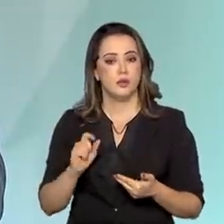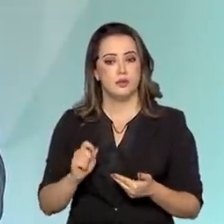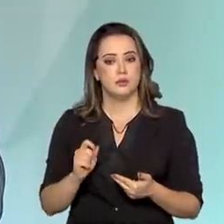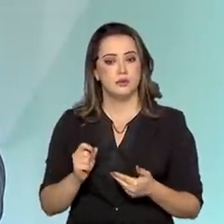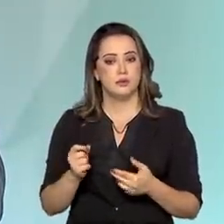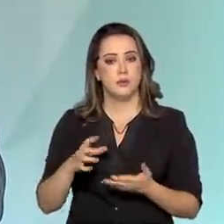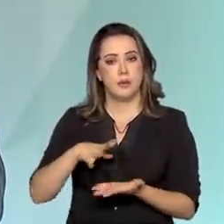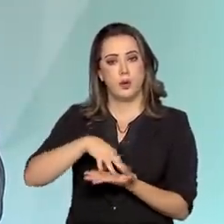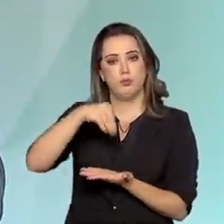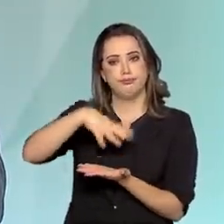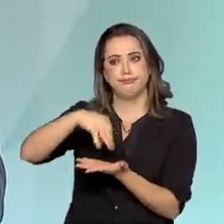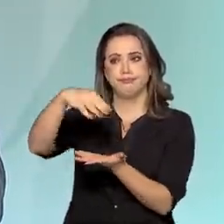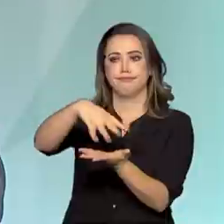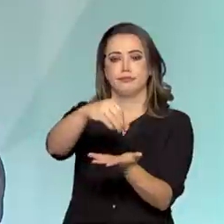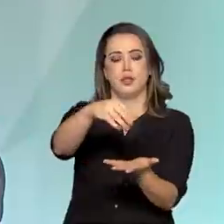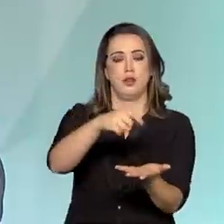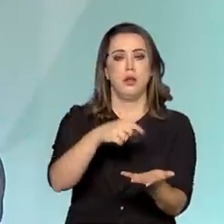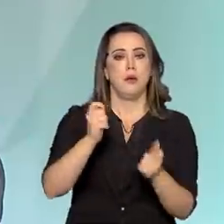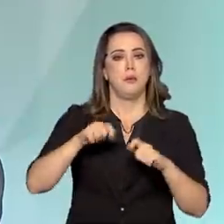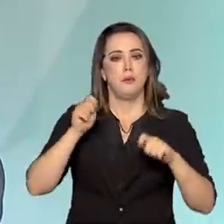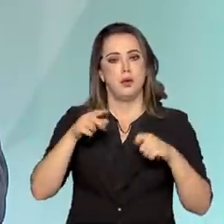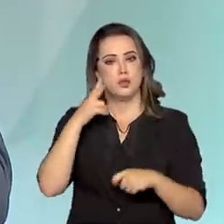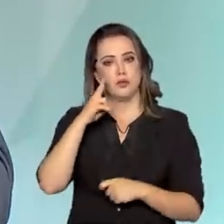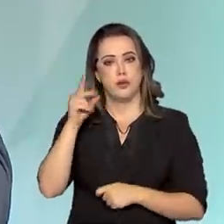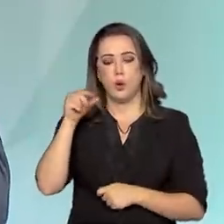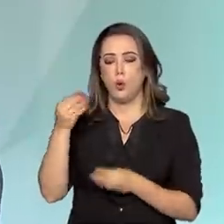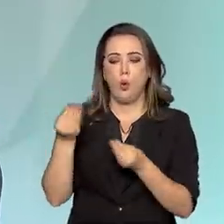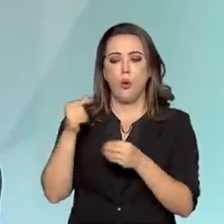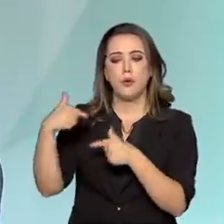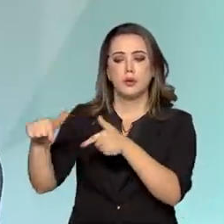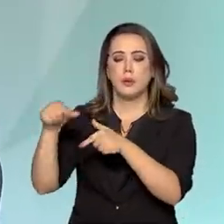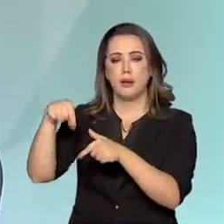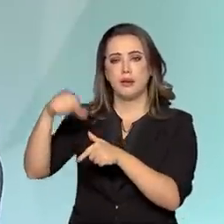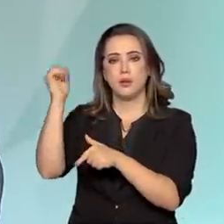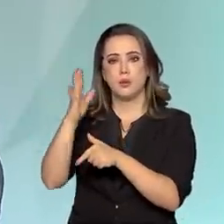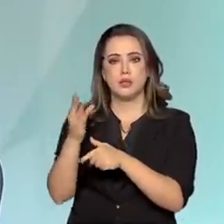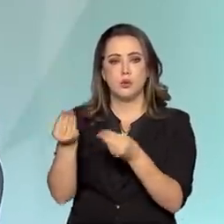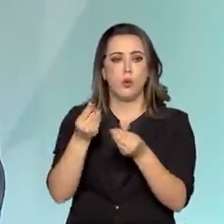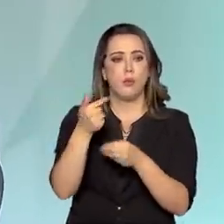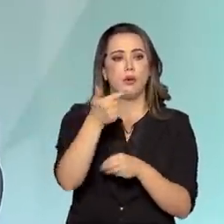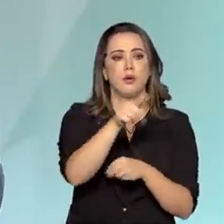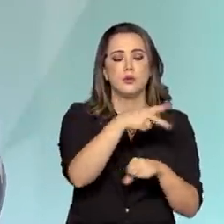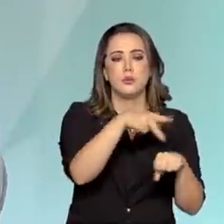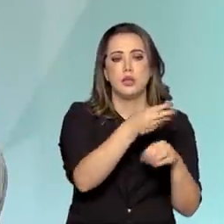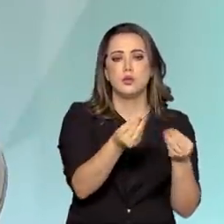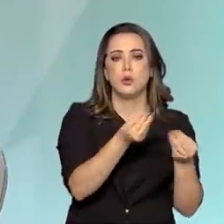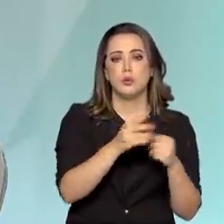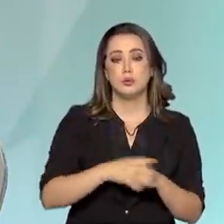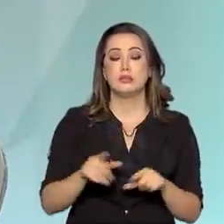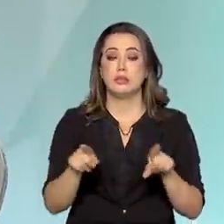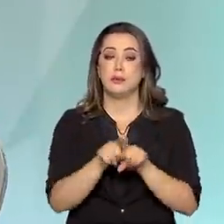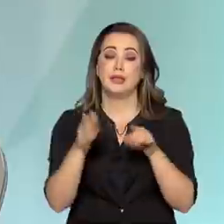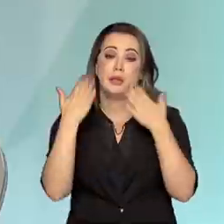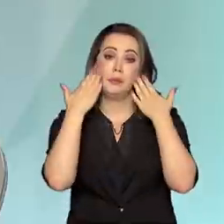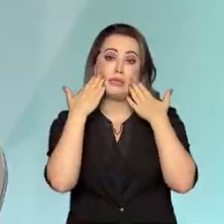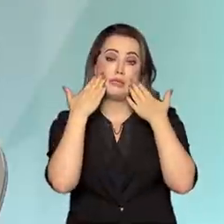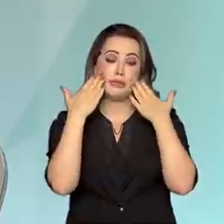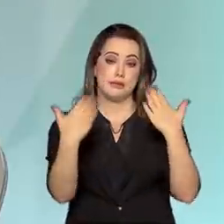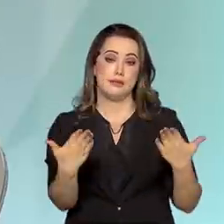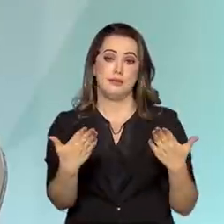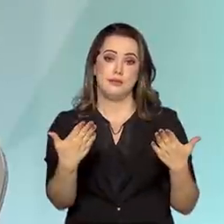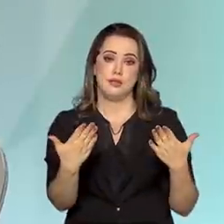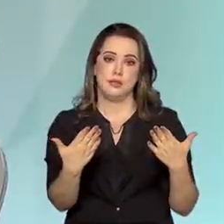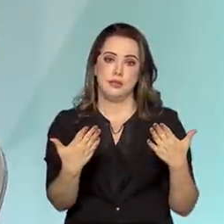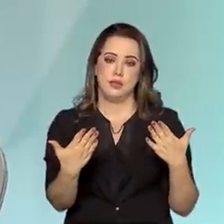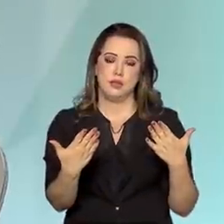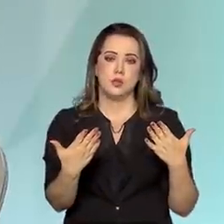digitalização, nós podemos verificar como isso está sendo feito aqui, como isso está sendo feito ali. Existem também exposições vinculadas a